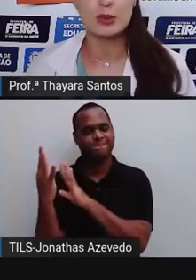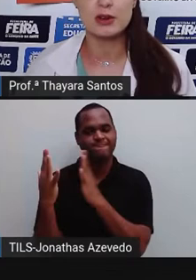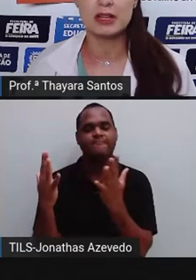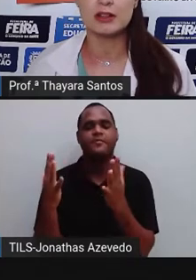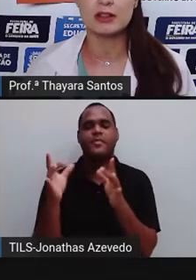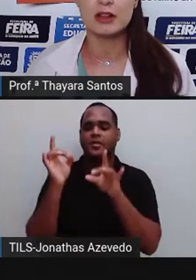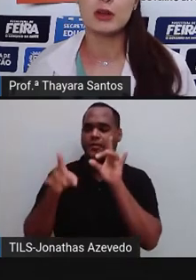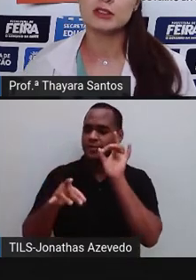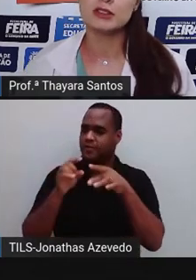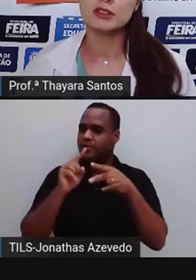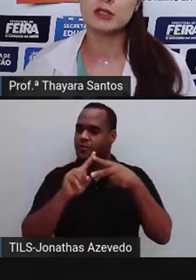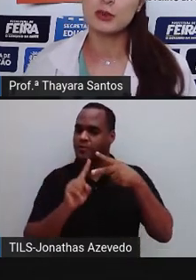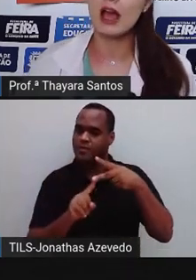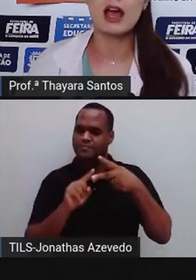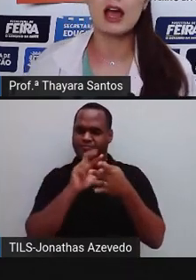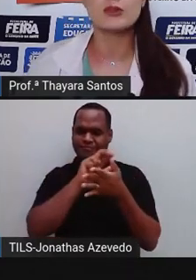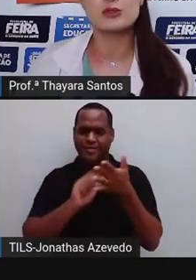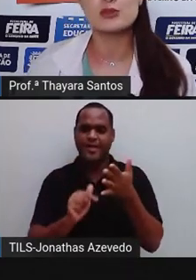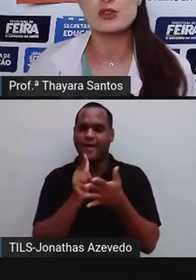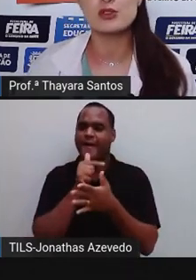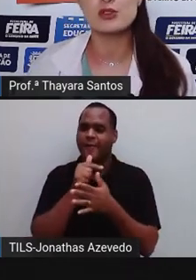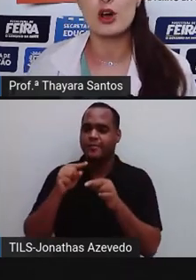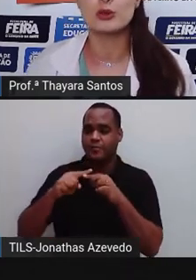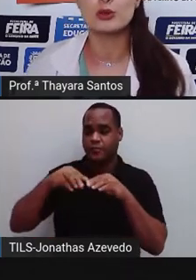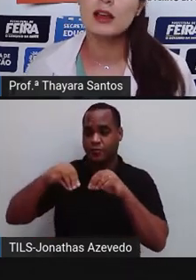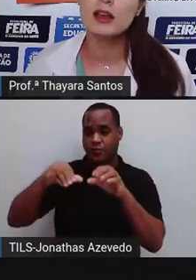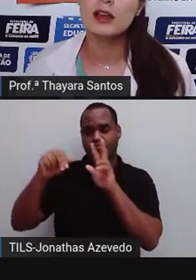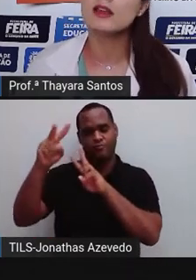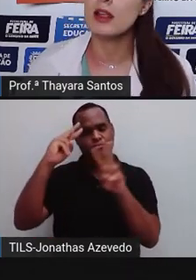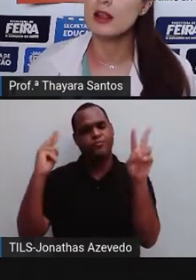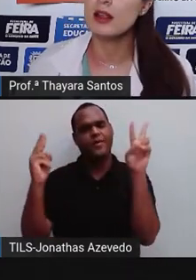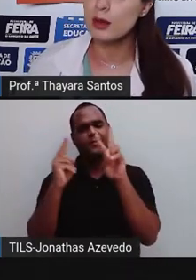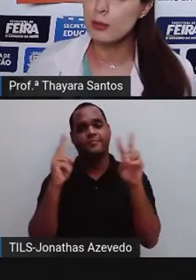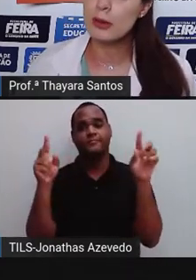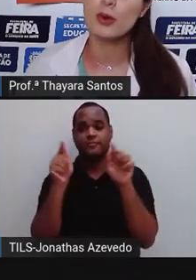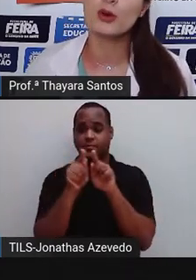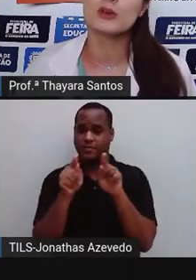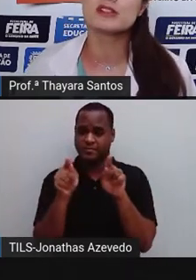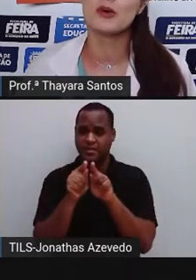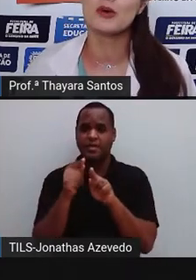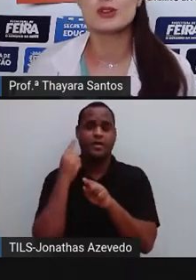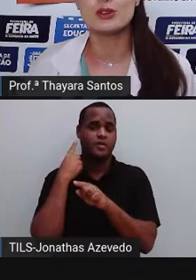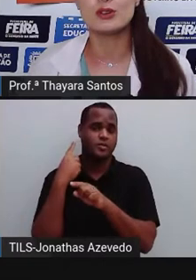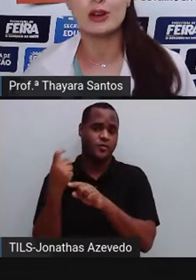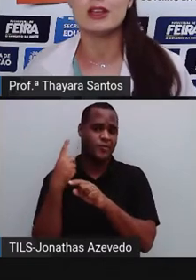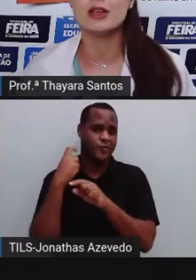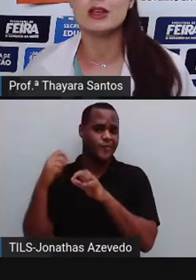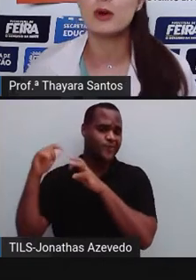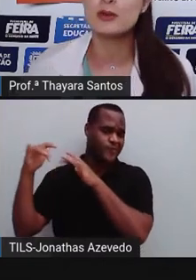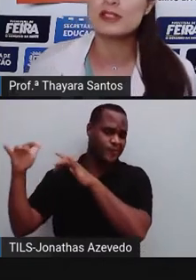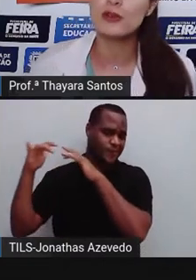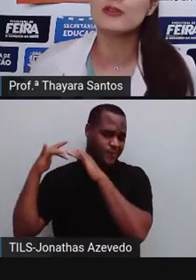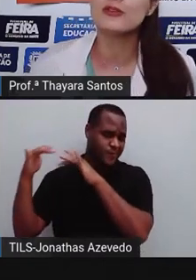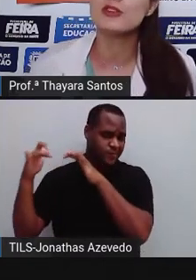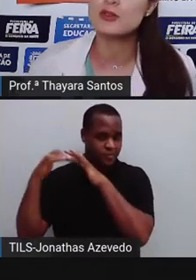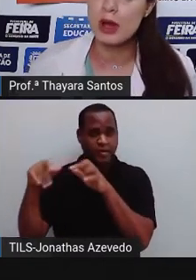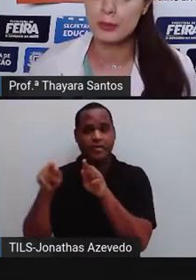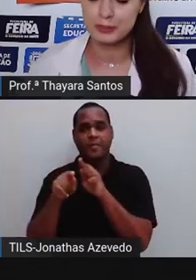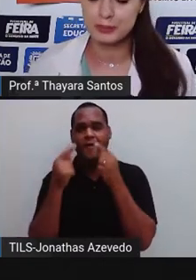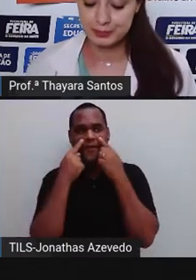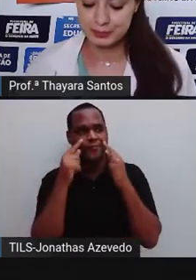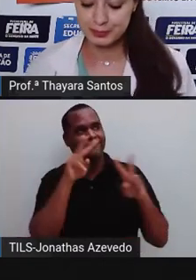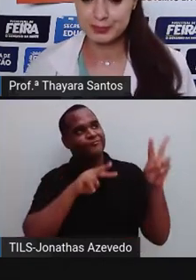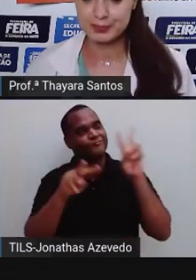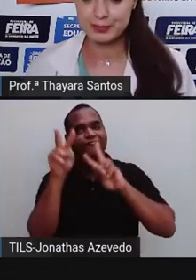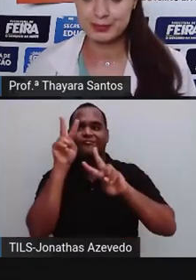tipos de poluição ambiental. Tem poluição da água, do solo, do ar e tem também poluição sonora e poluição visual.